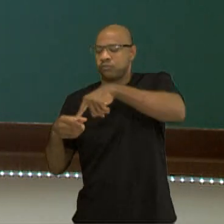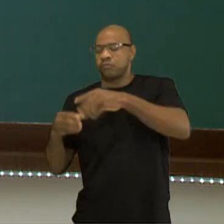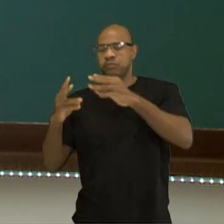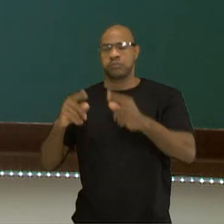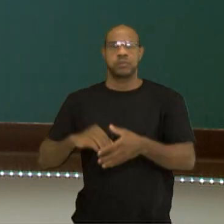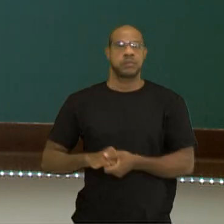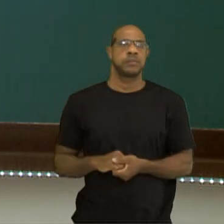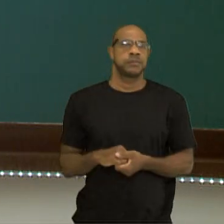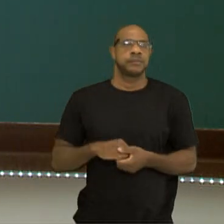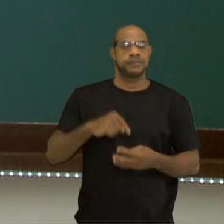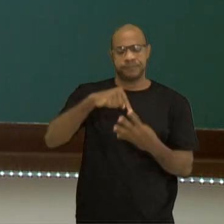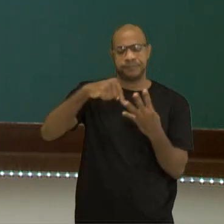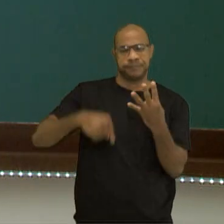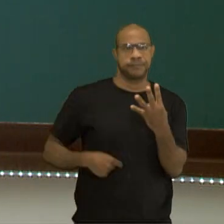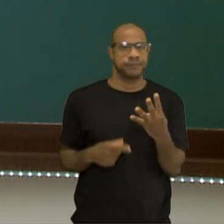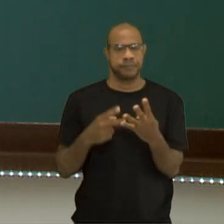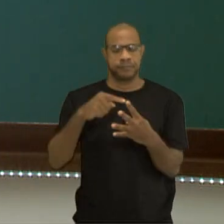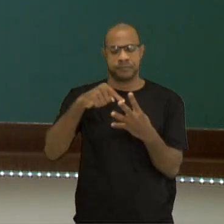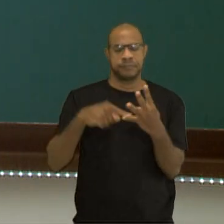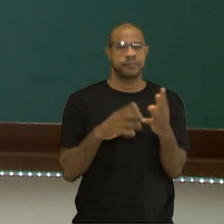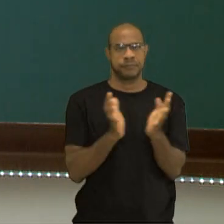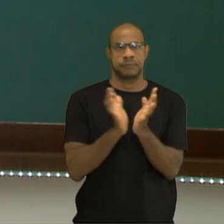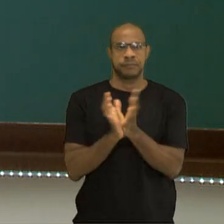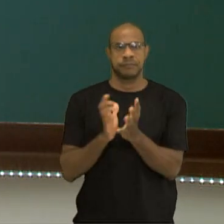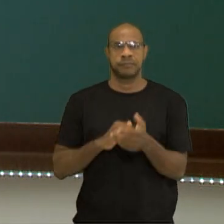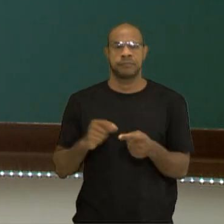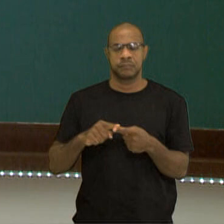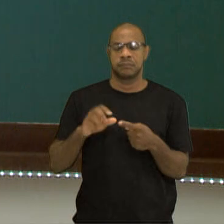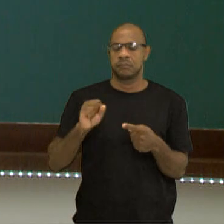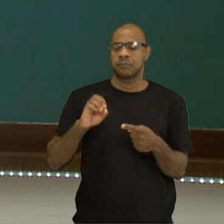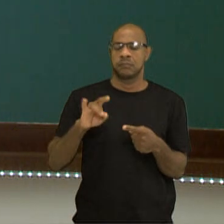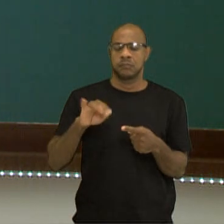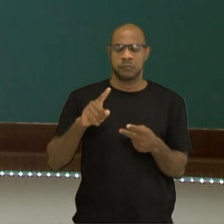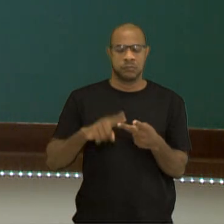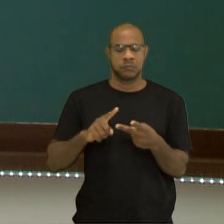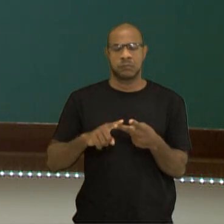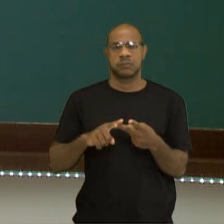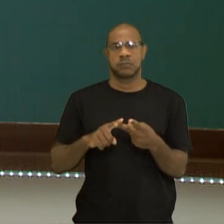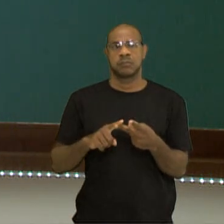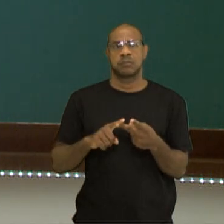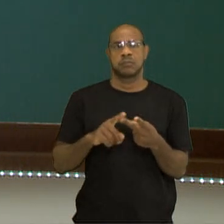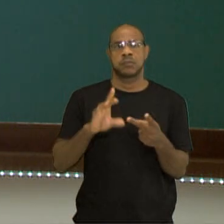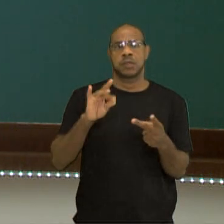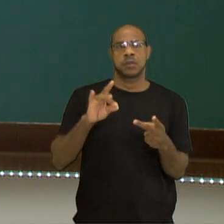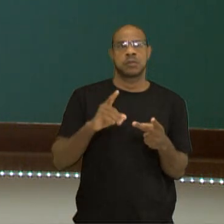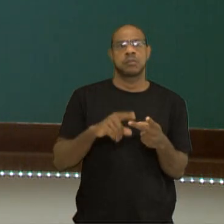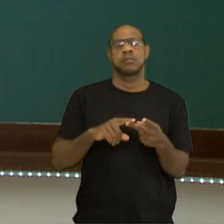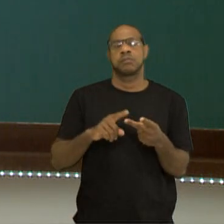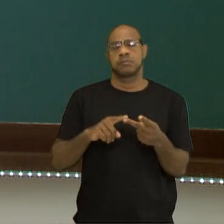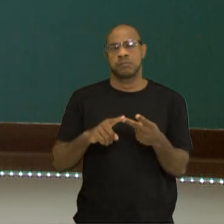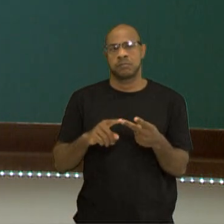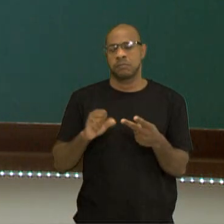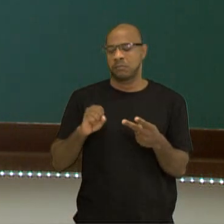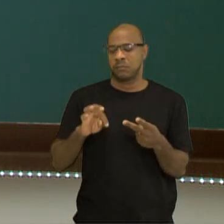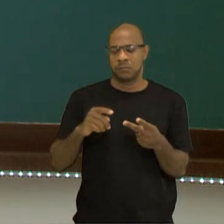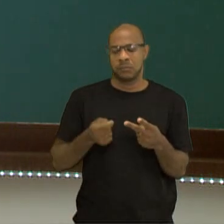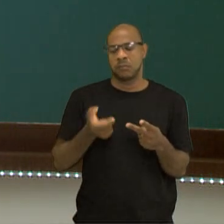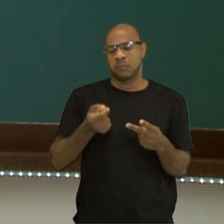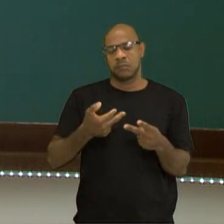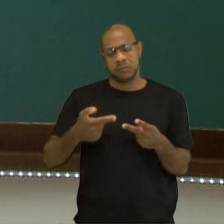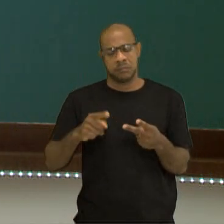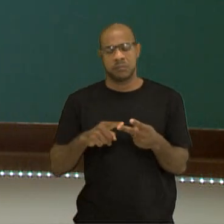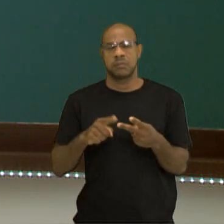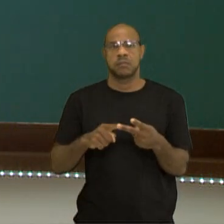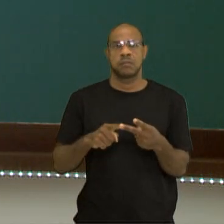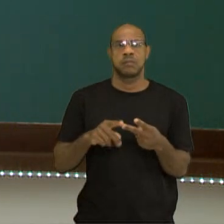três estados de agregação da matéria. Temos soluções sólidas, como por exemplo as ligas metálicas que compõem as moedas. Temos